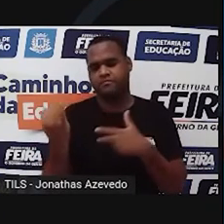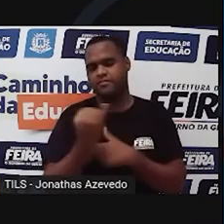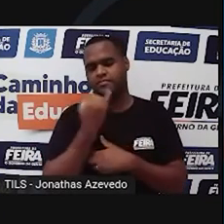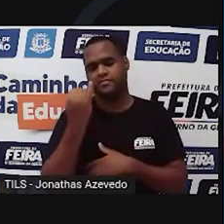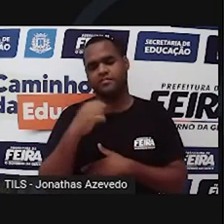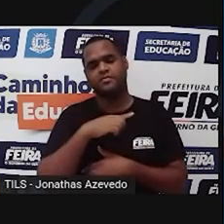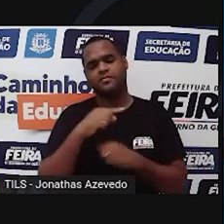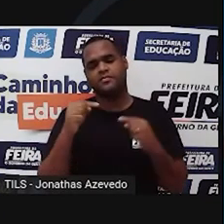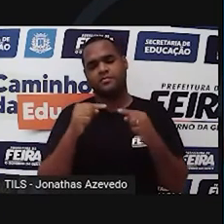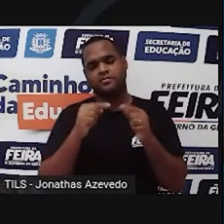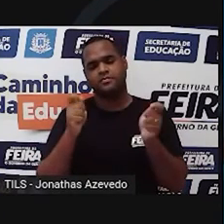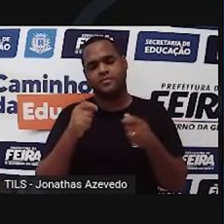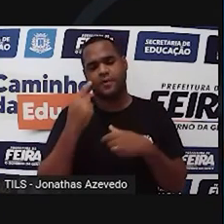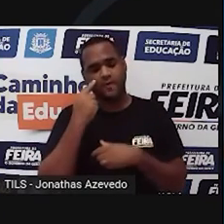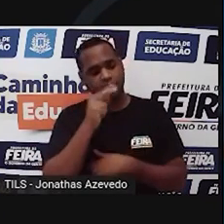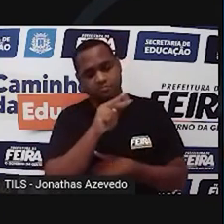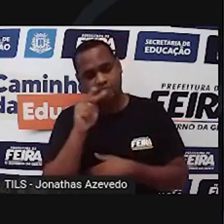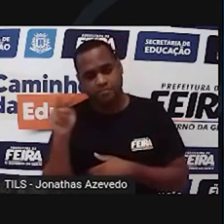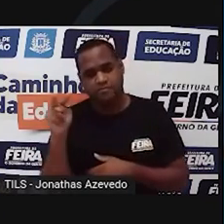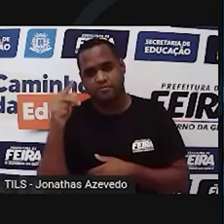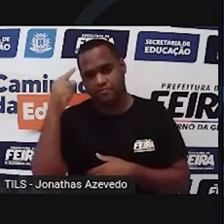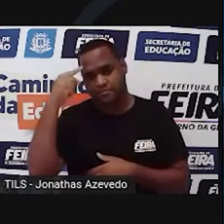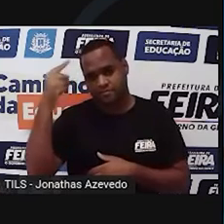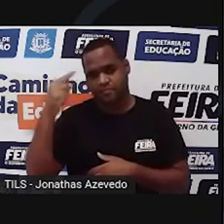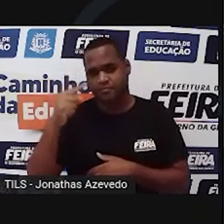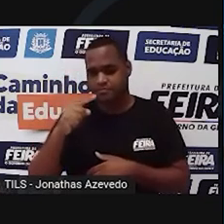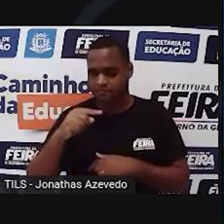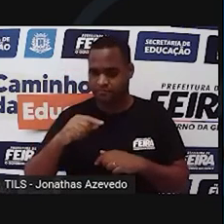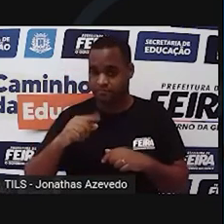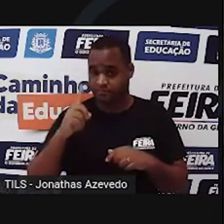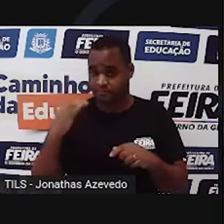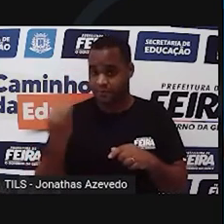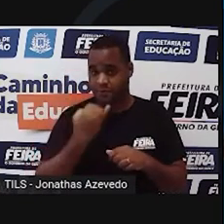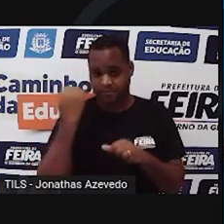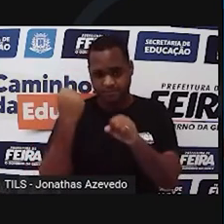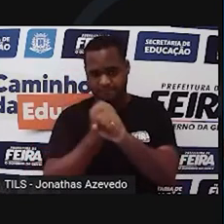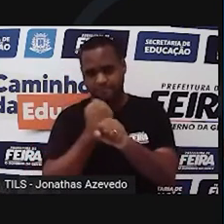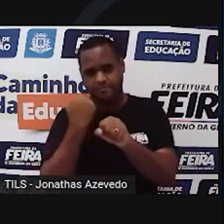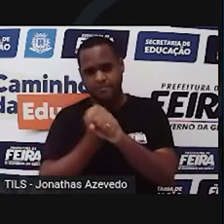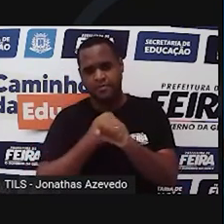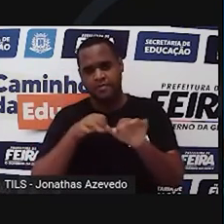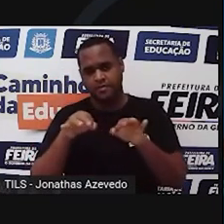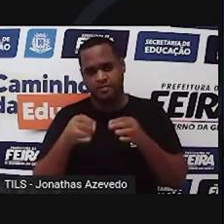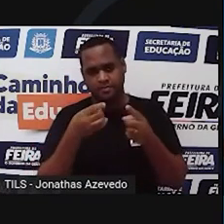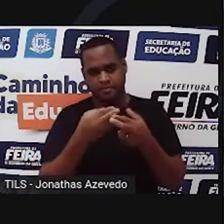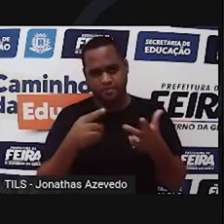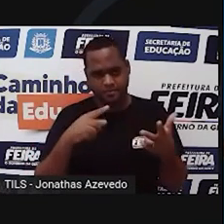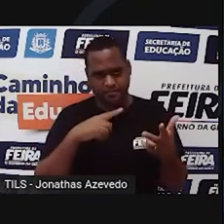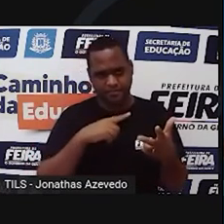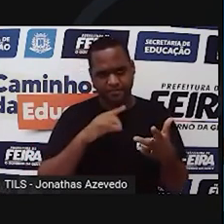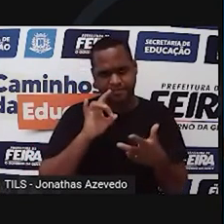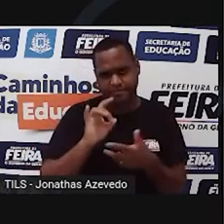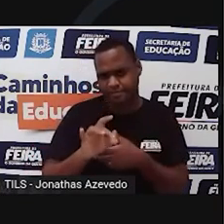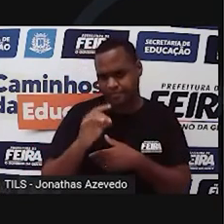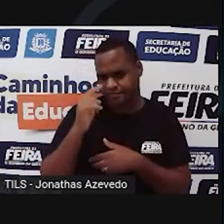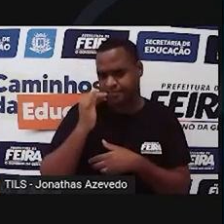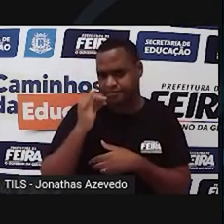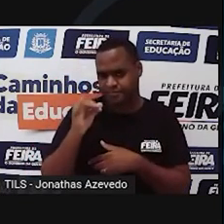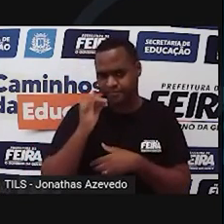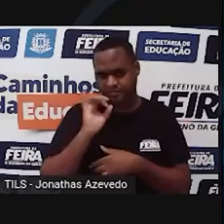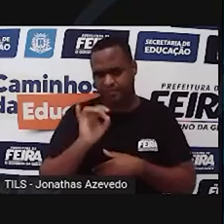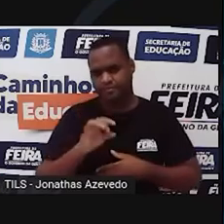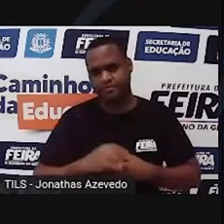Até, pelo que a gente está vendo, tem mais objetivos na sua construção do que apenas gerar energia hidrelétrica.